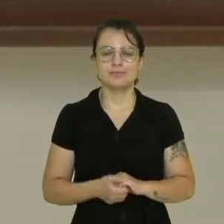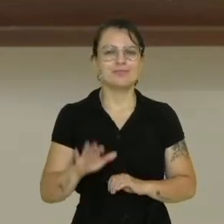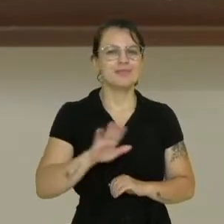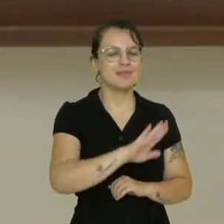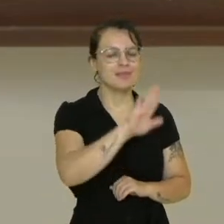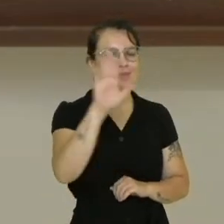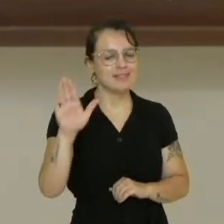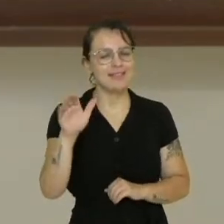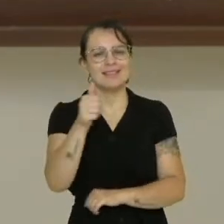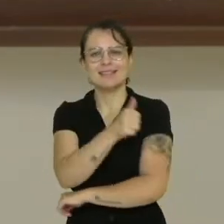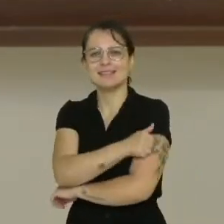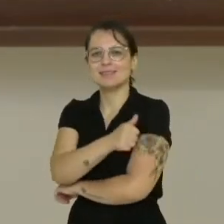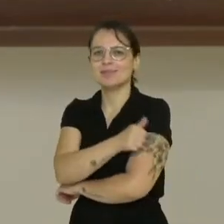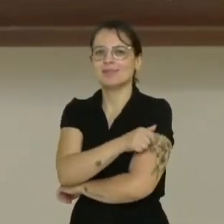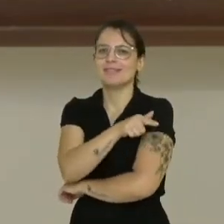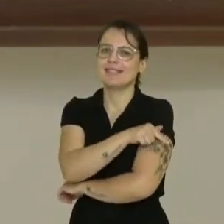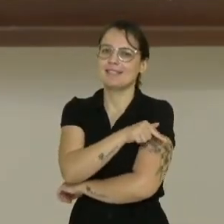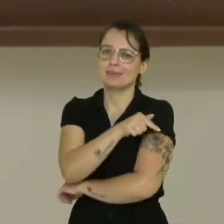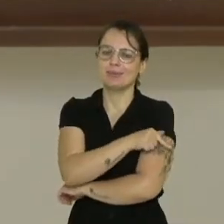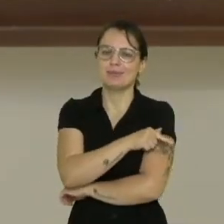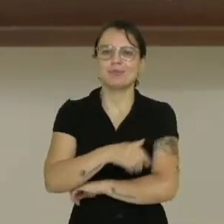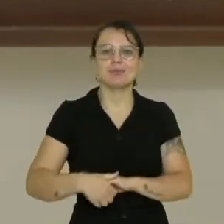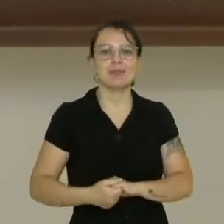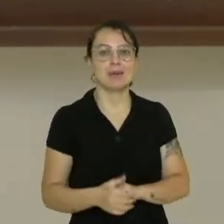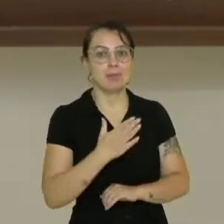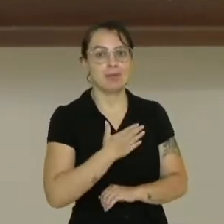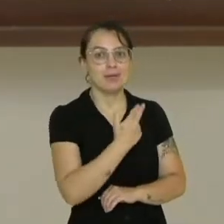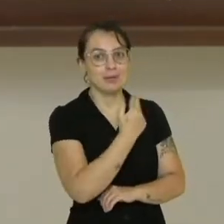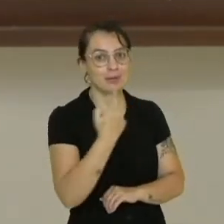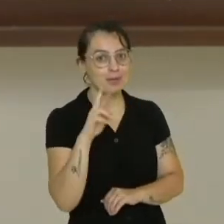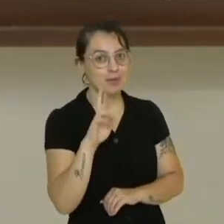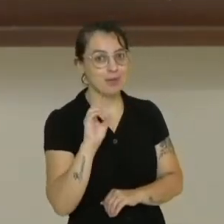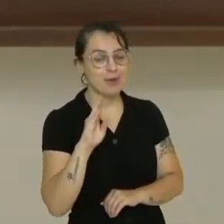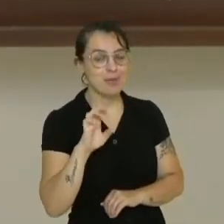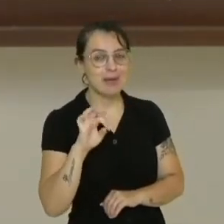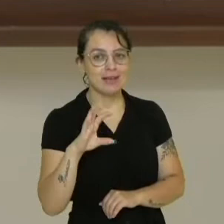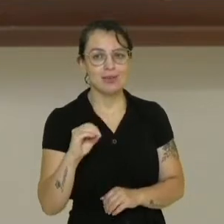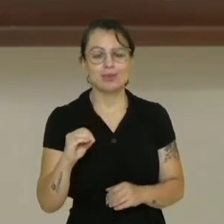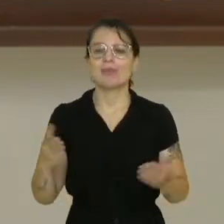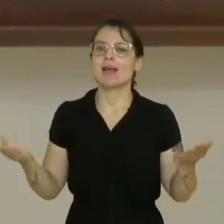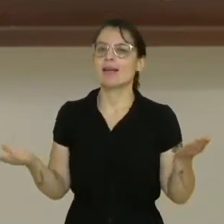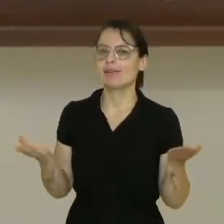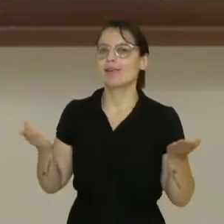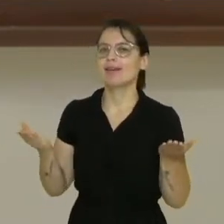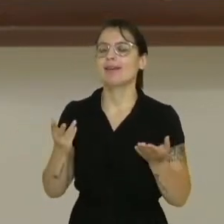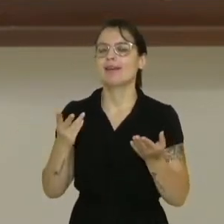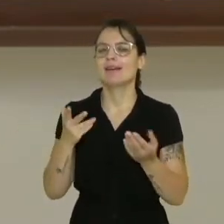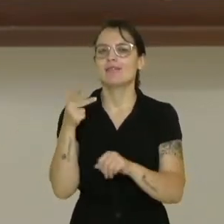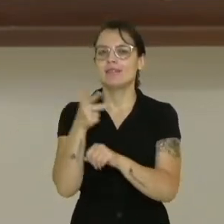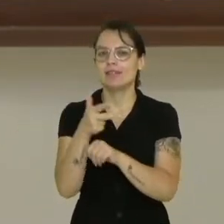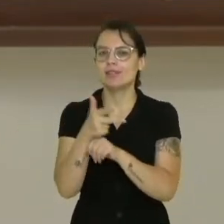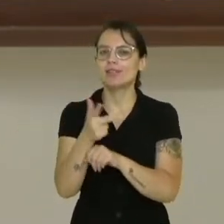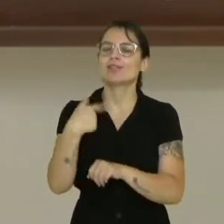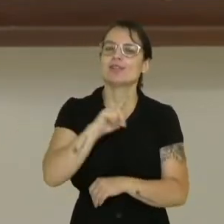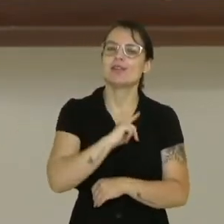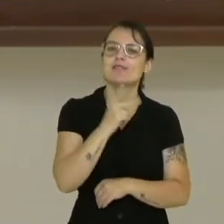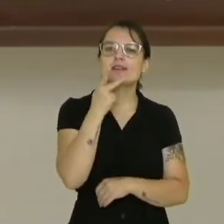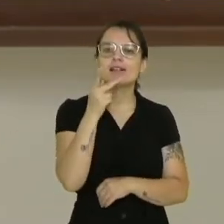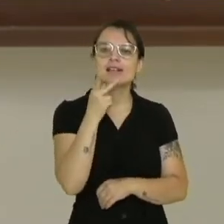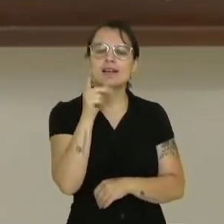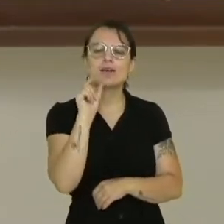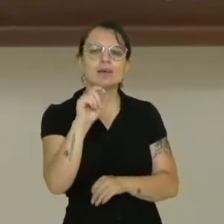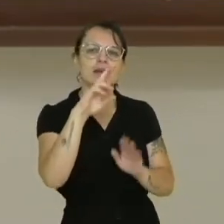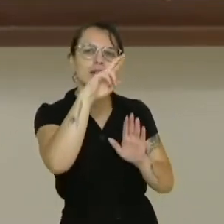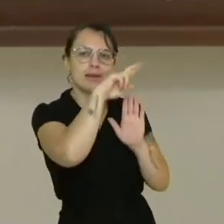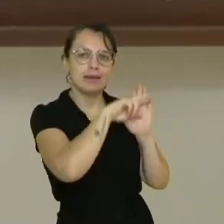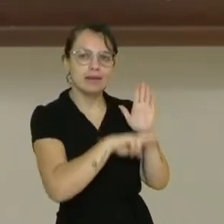Olá, estudantes do sétimo ano! Sou o professor Roberto Falcione. Neste vídeo vamos falar um pouco sobre regulamento, regimento